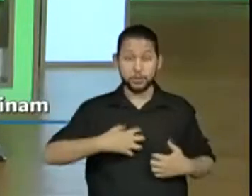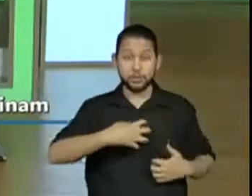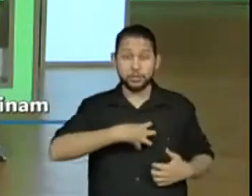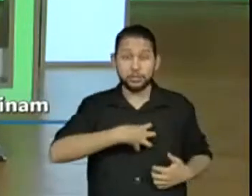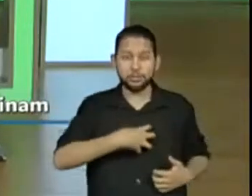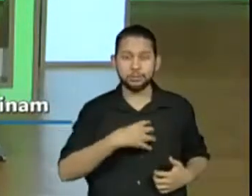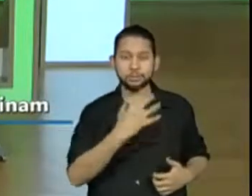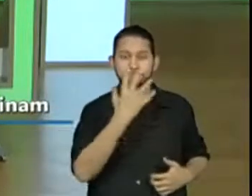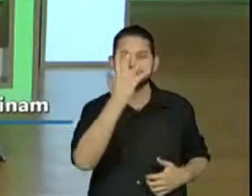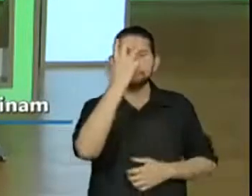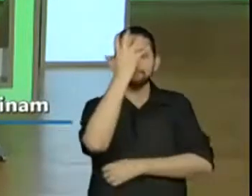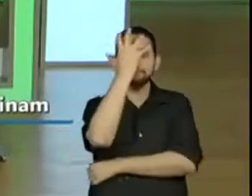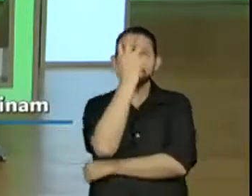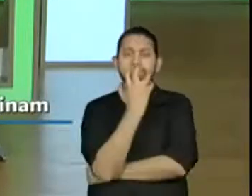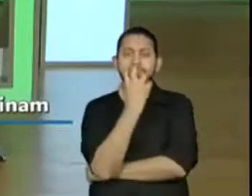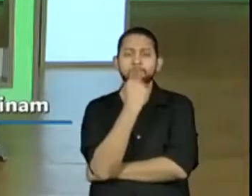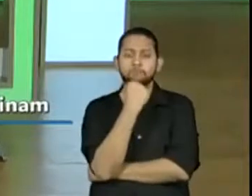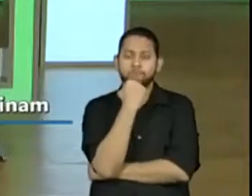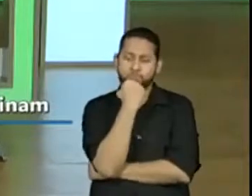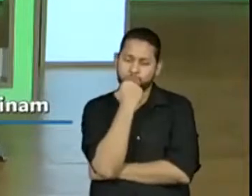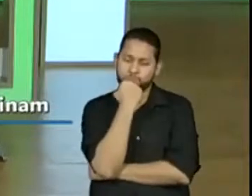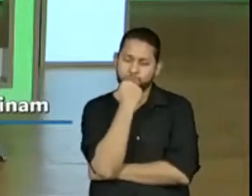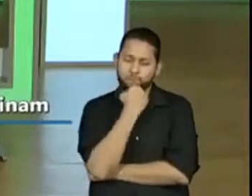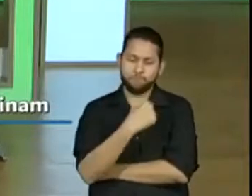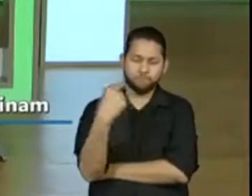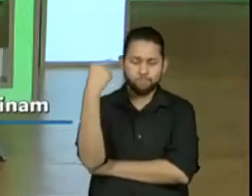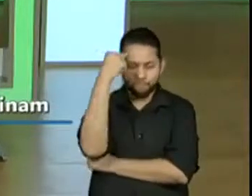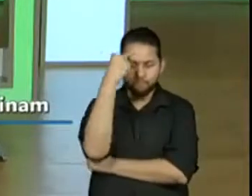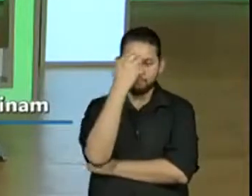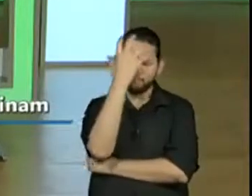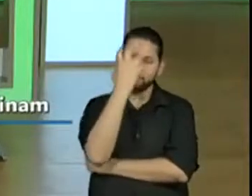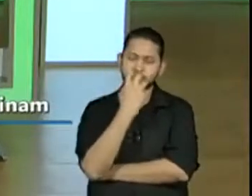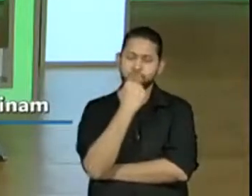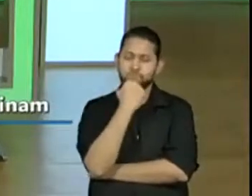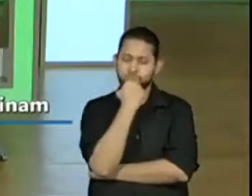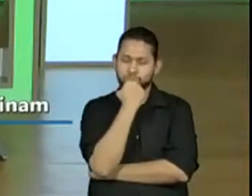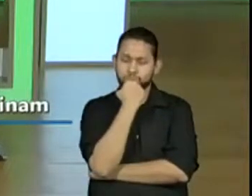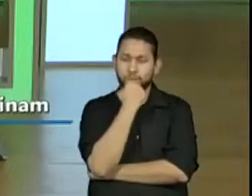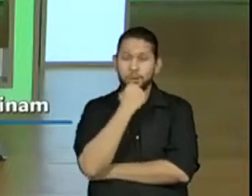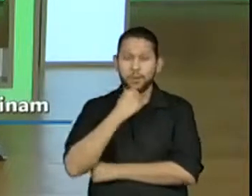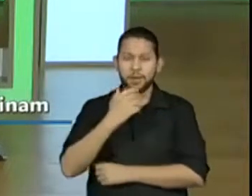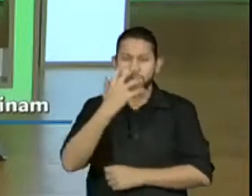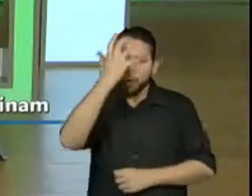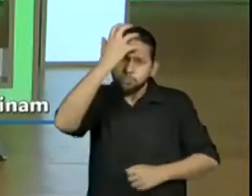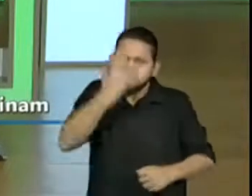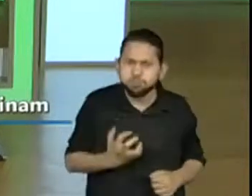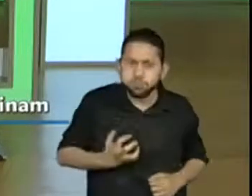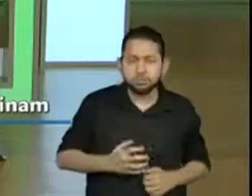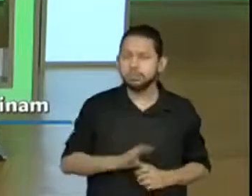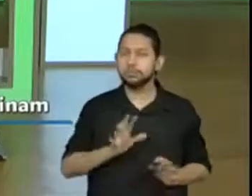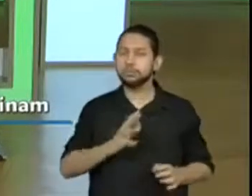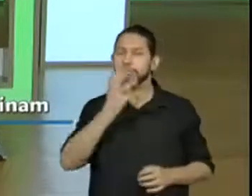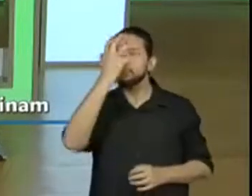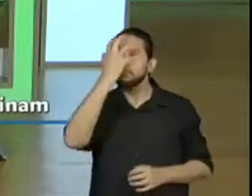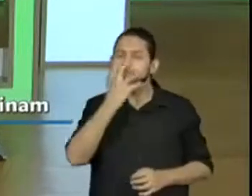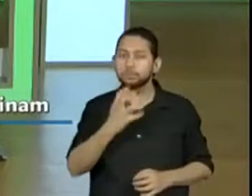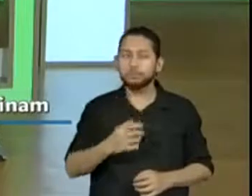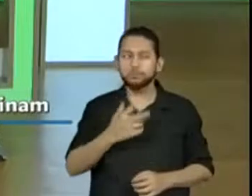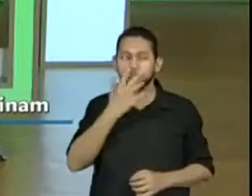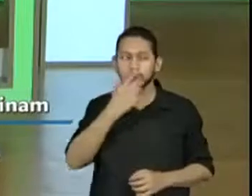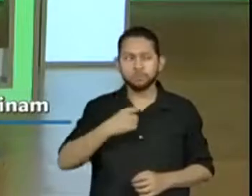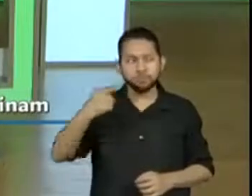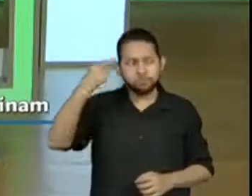Sério de... Sério, irmão? De um macaco meio bravo. Ranzinza. Ranzinza,